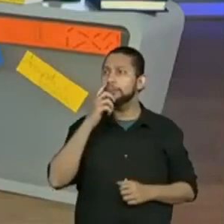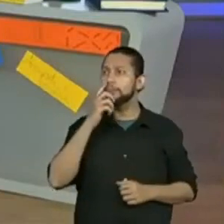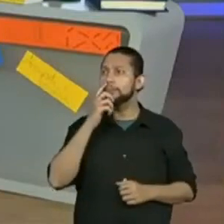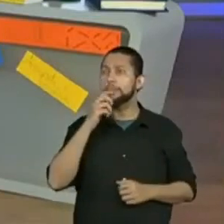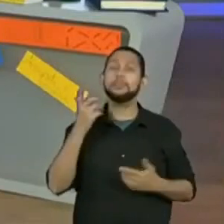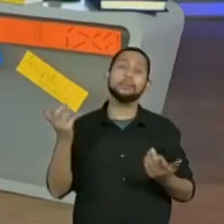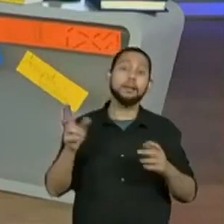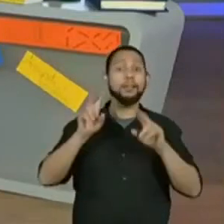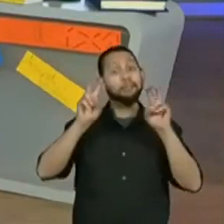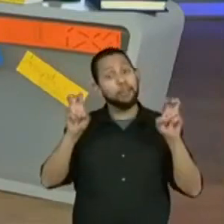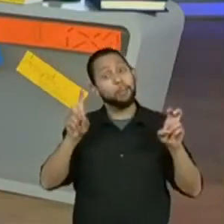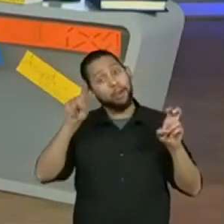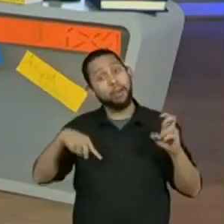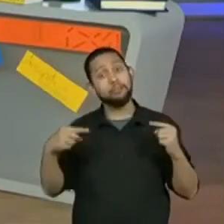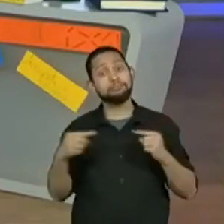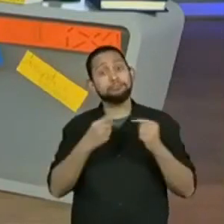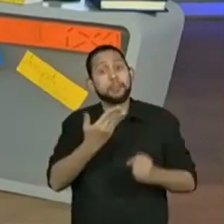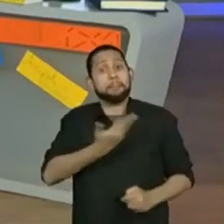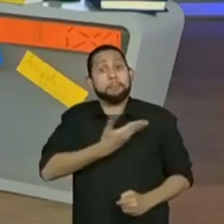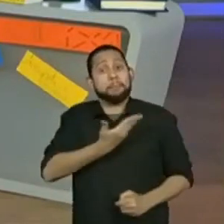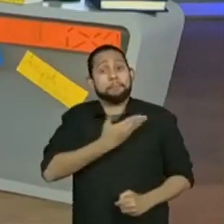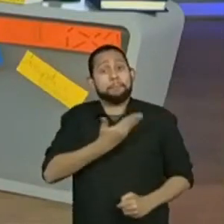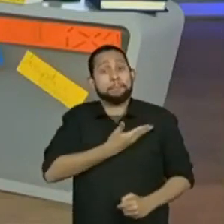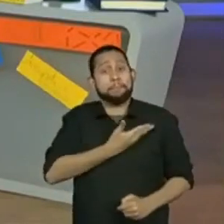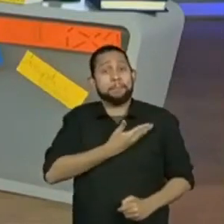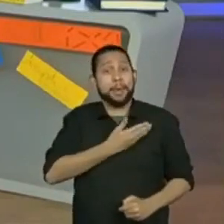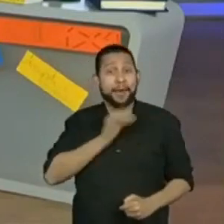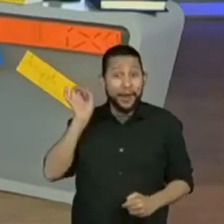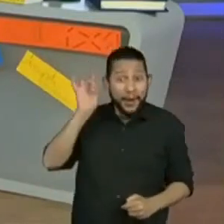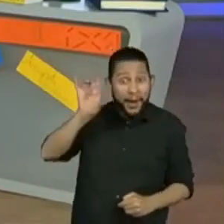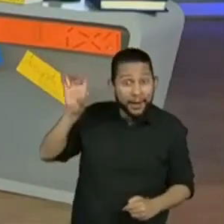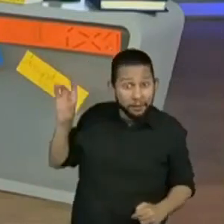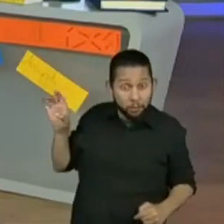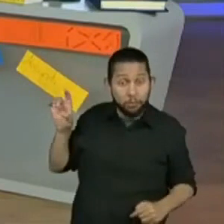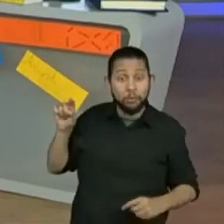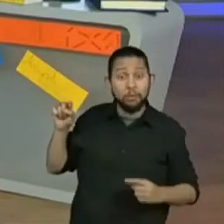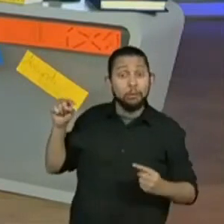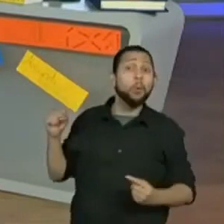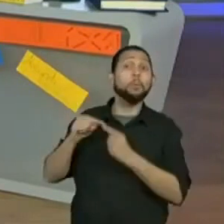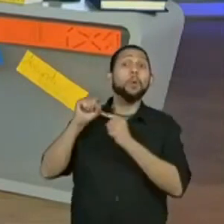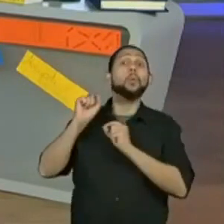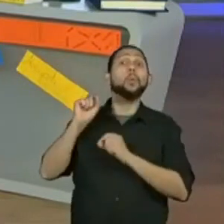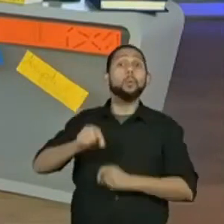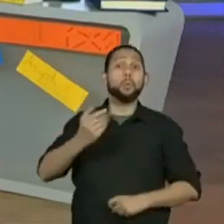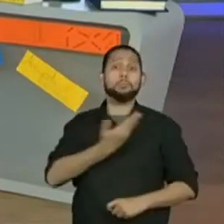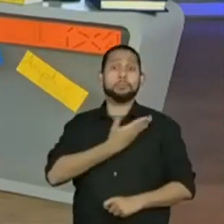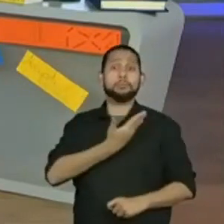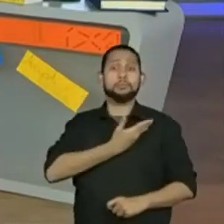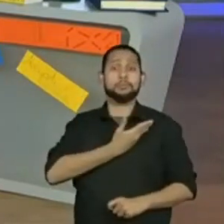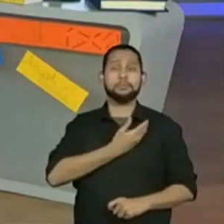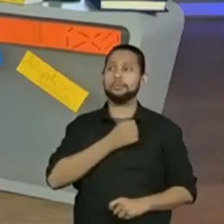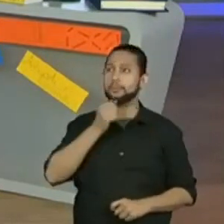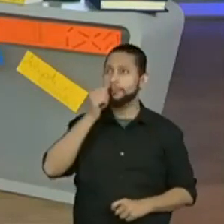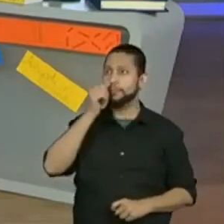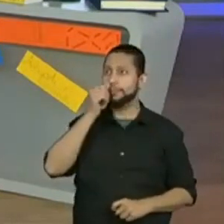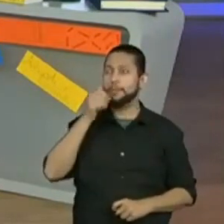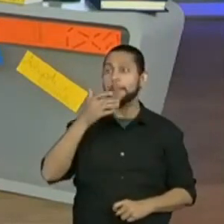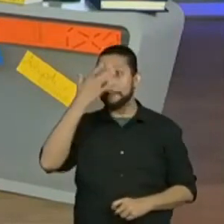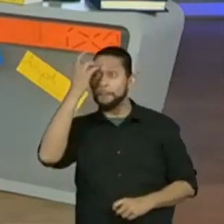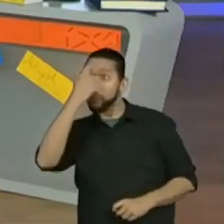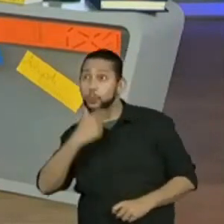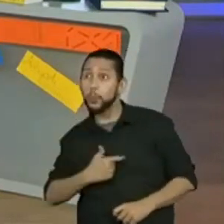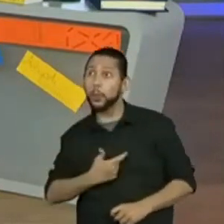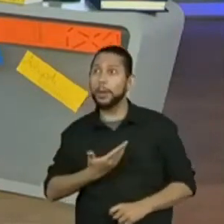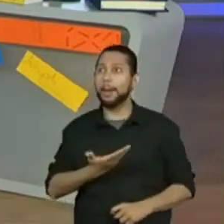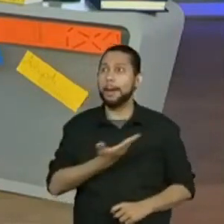ó, a amizade, amizade, boa, amizade, amigos e amizade,